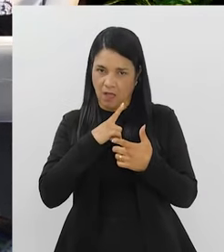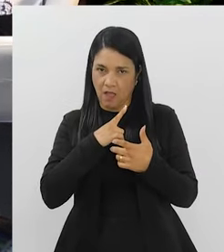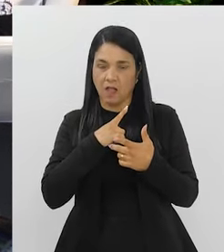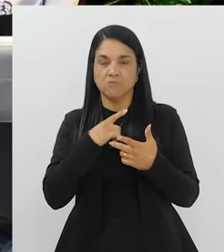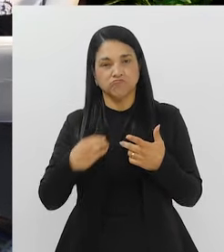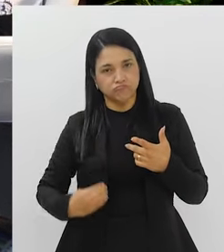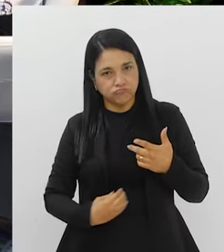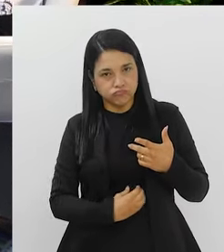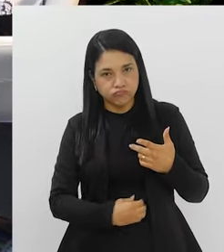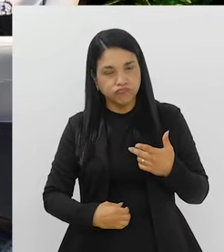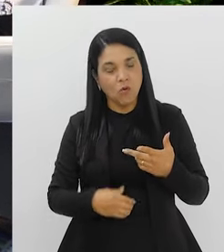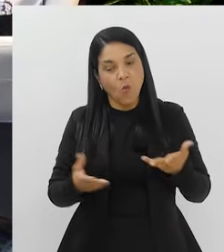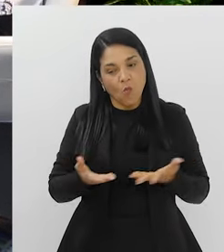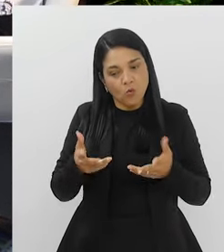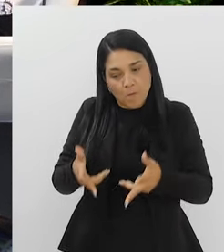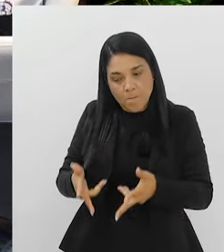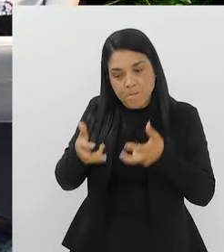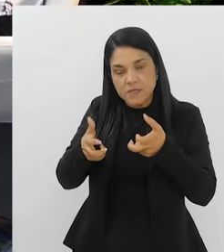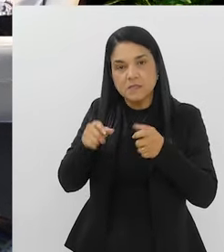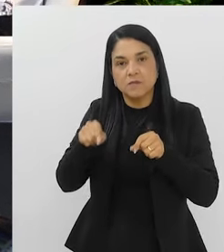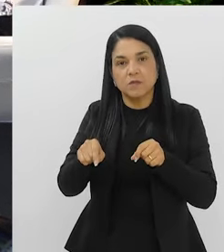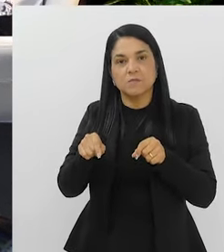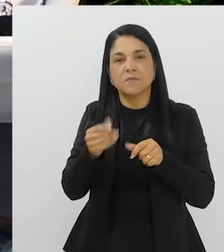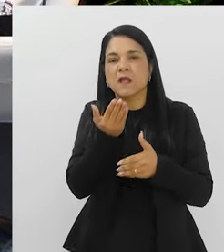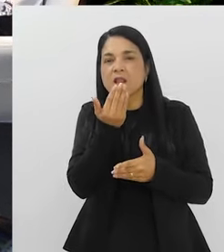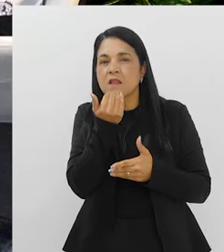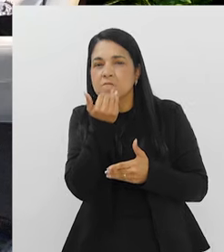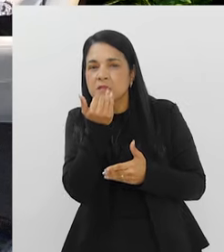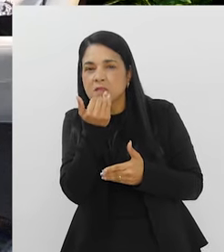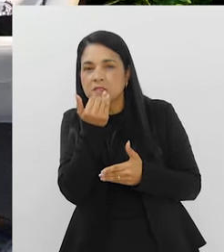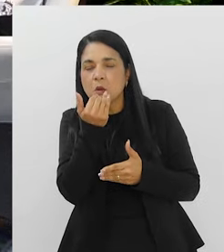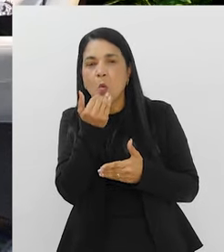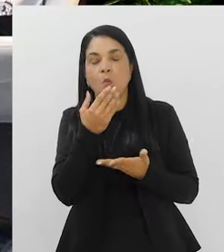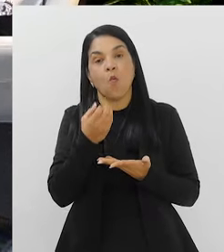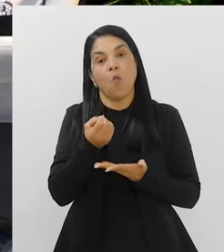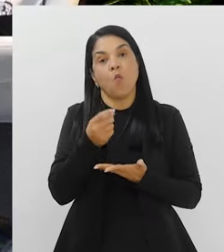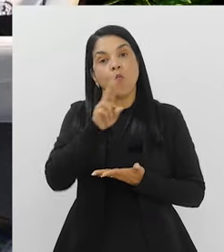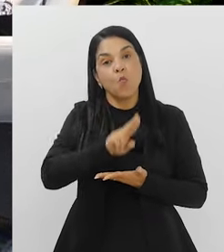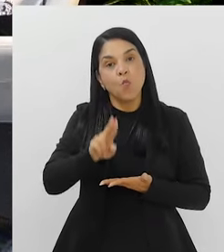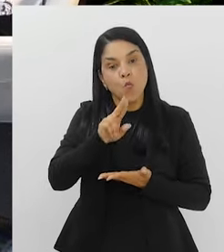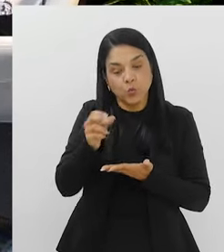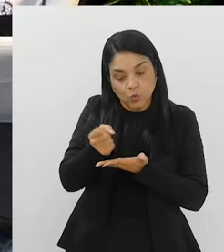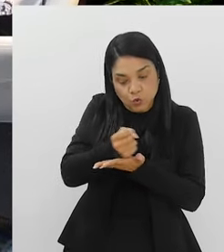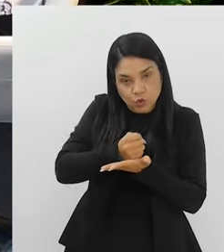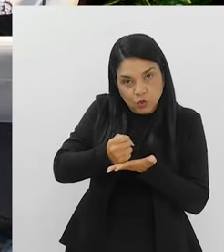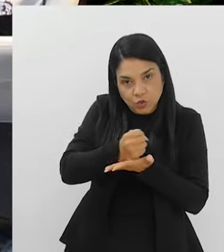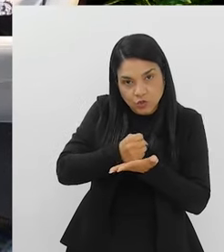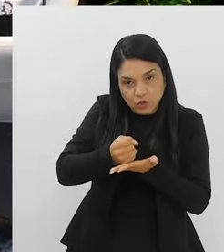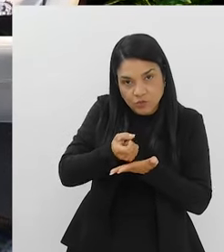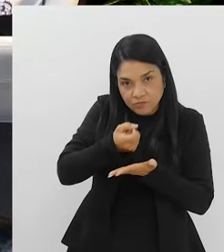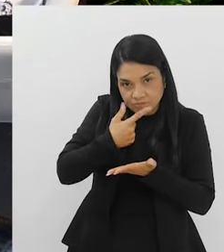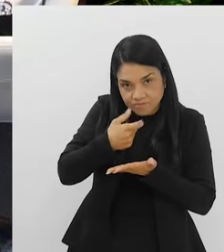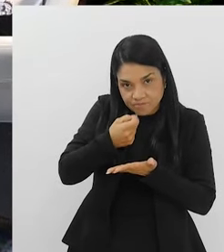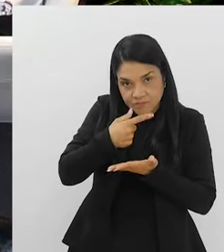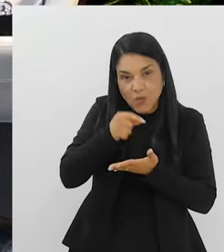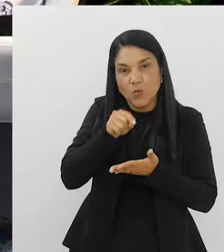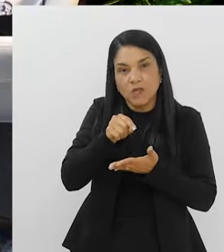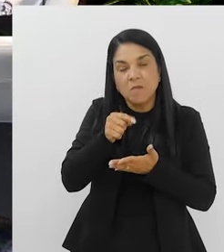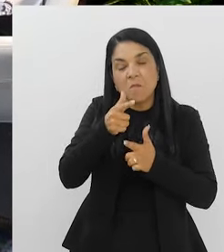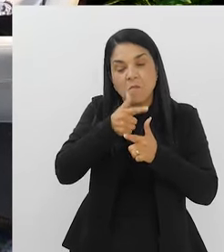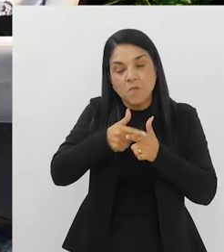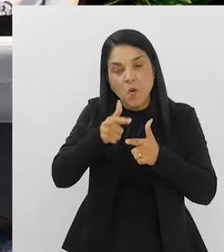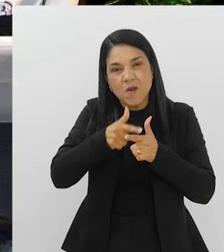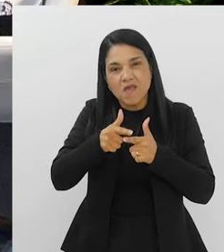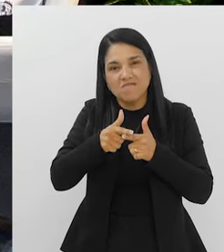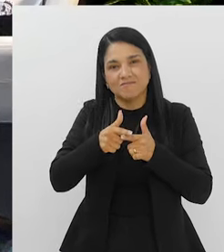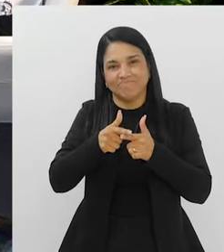percebe hoje em dia, causado principalmente pela alimentação, uso de antibióticos, de problemas que nós estamos causando